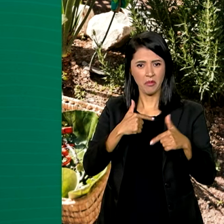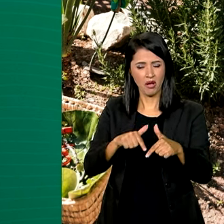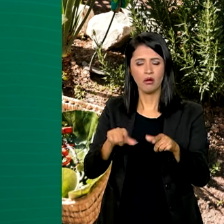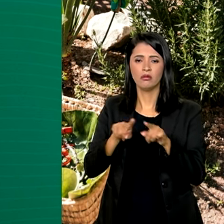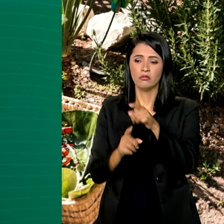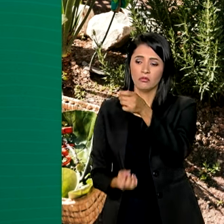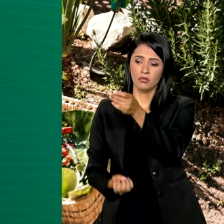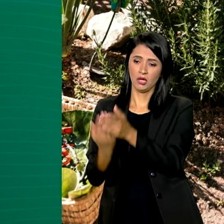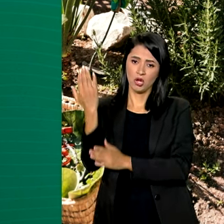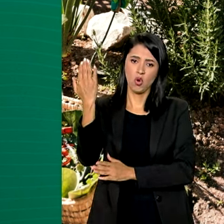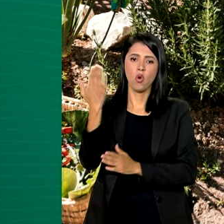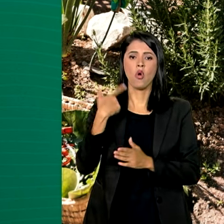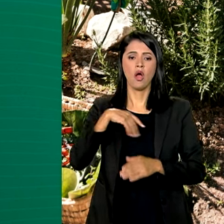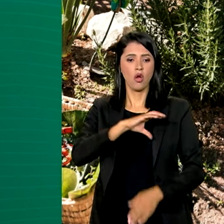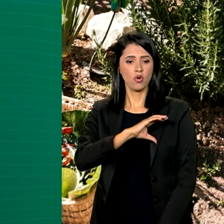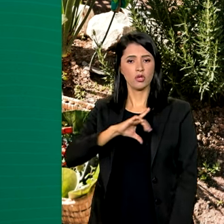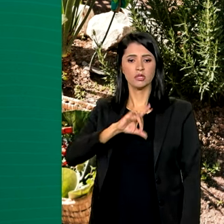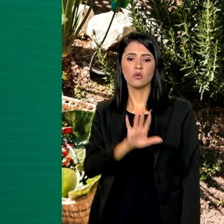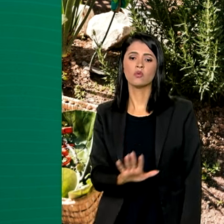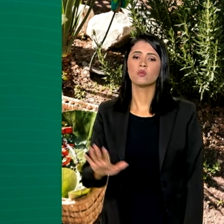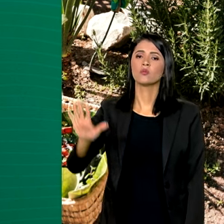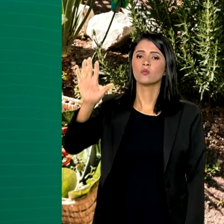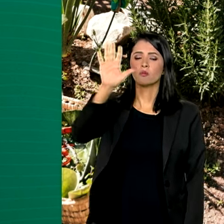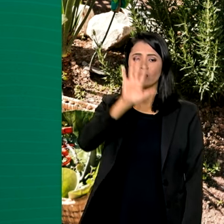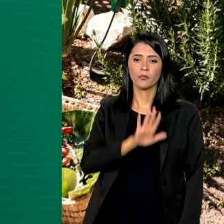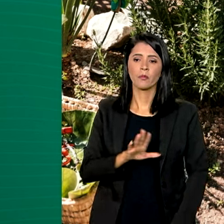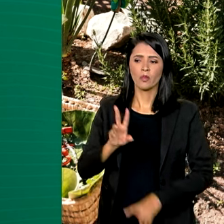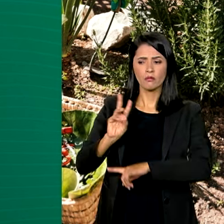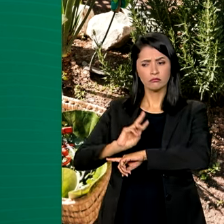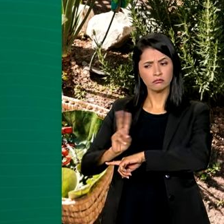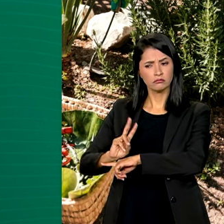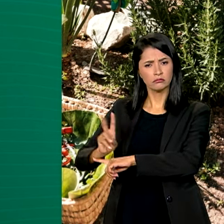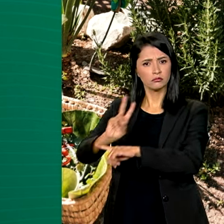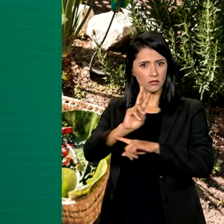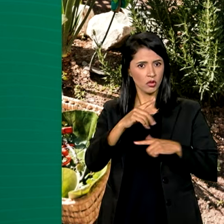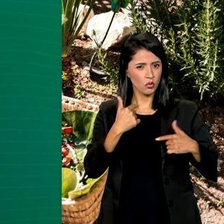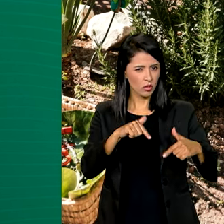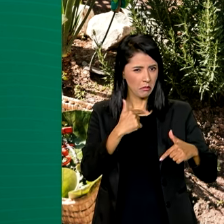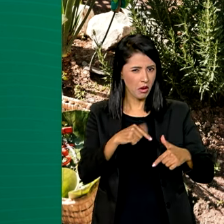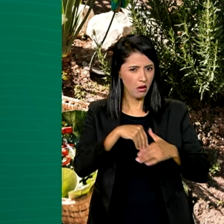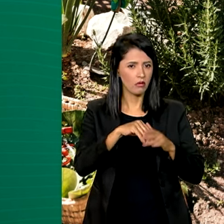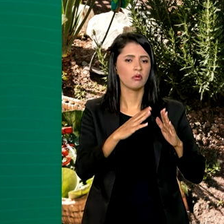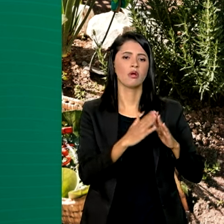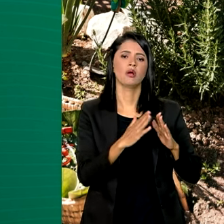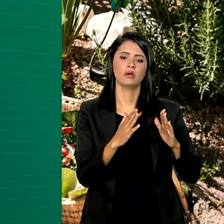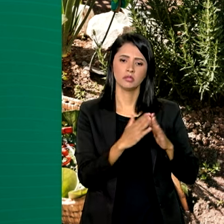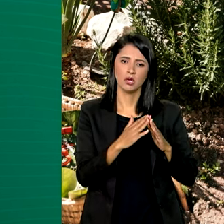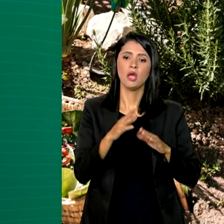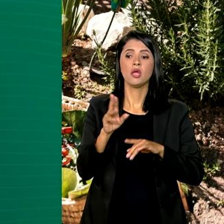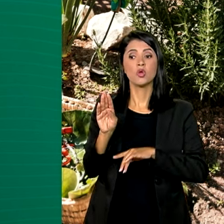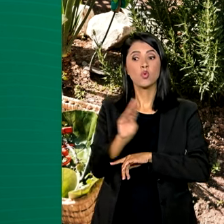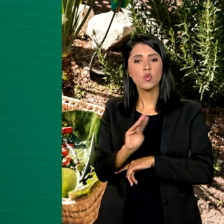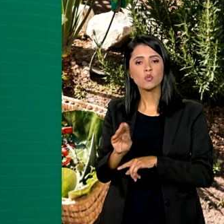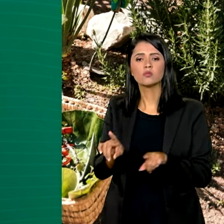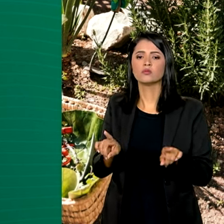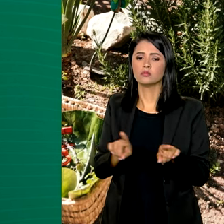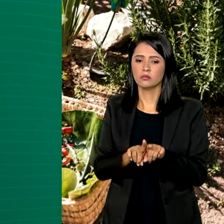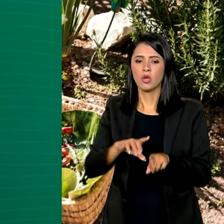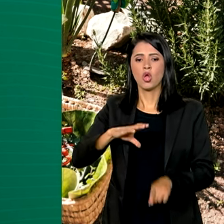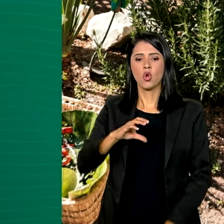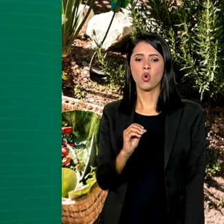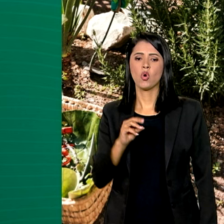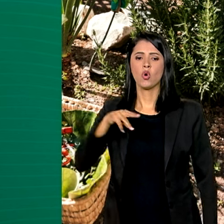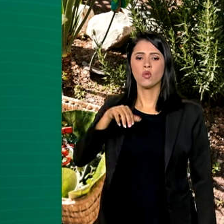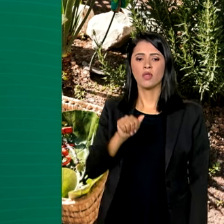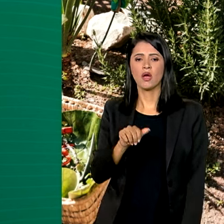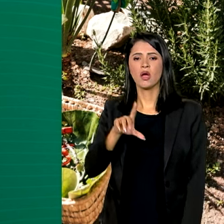criou a Coordenação Nacional de Fiscalização do Trabalho Doméstico e de Cuidados, a Conadon,